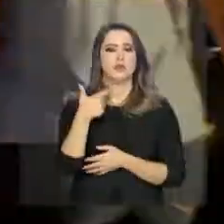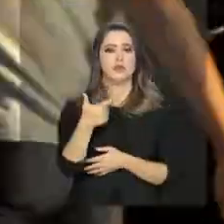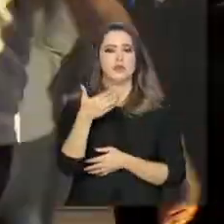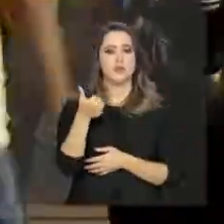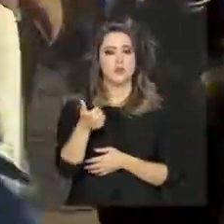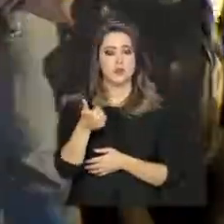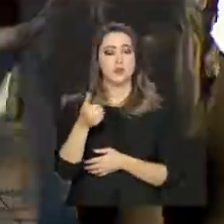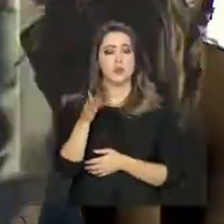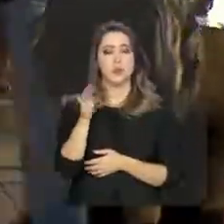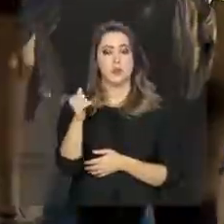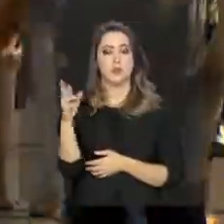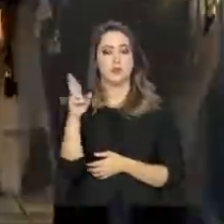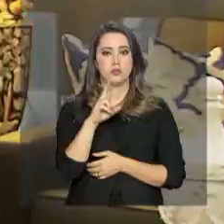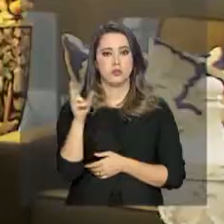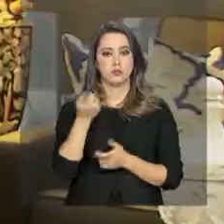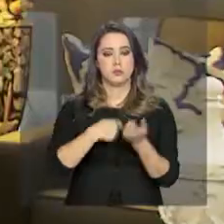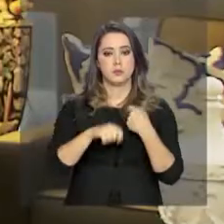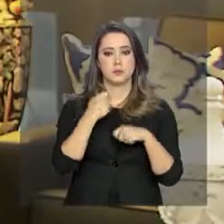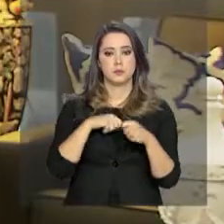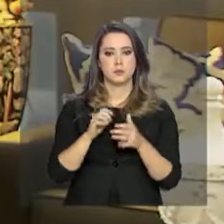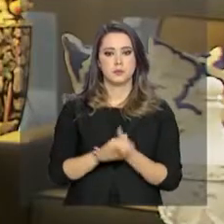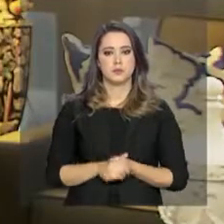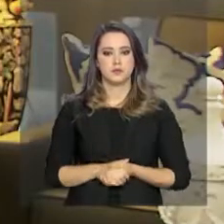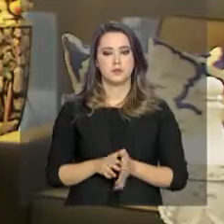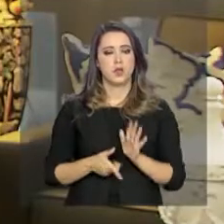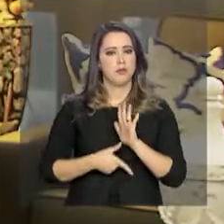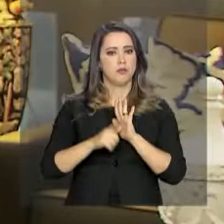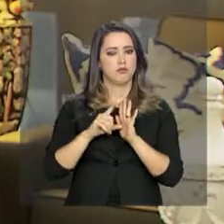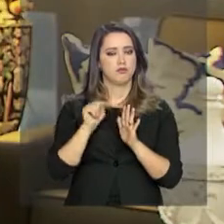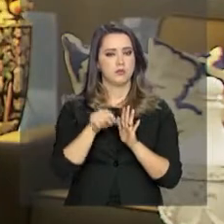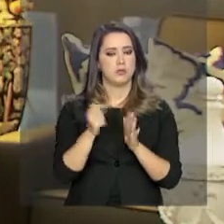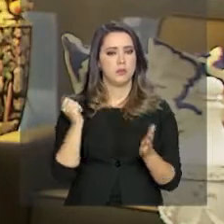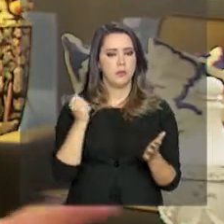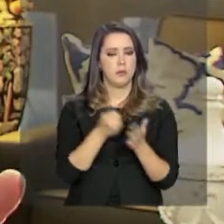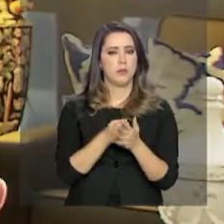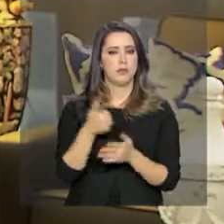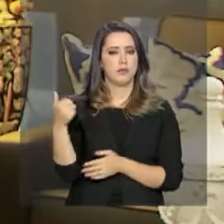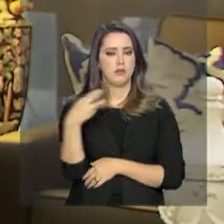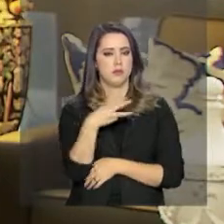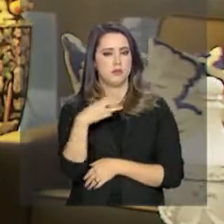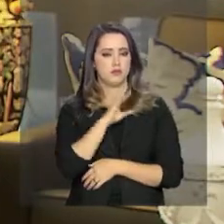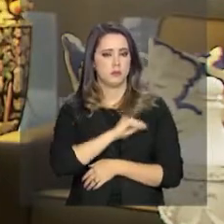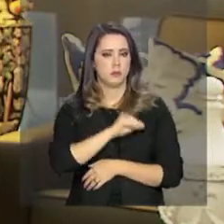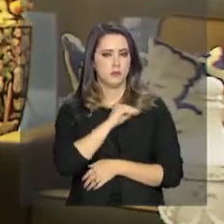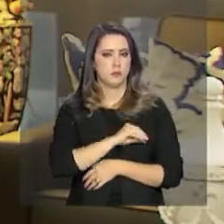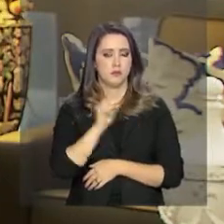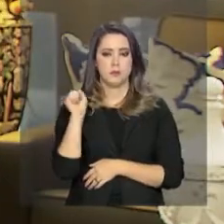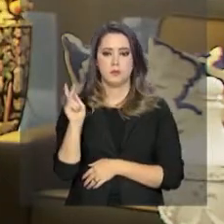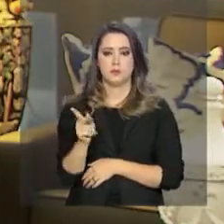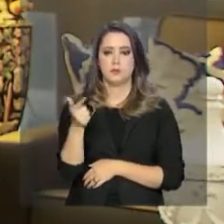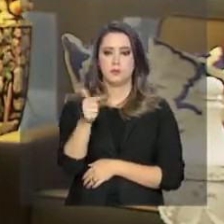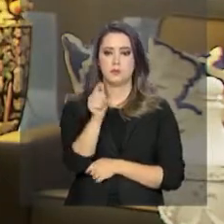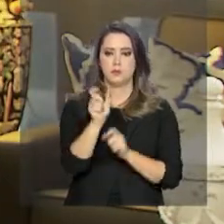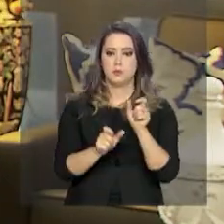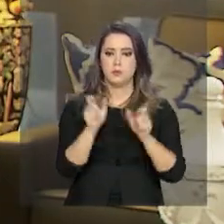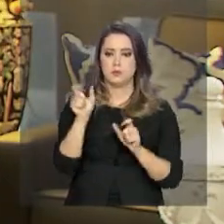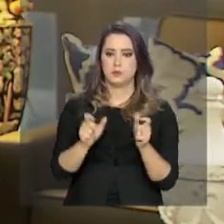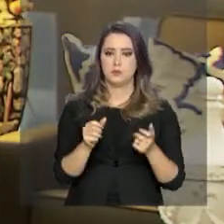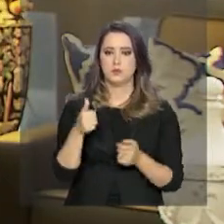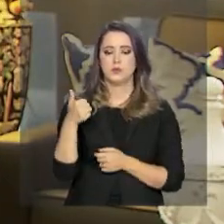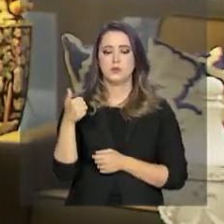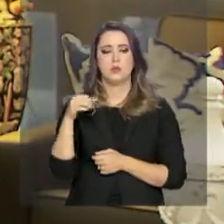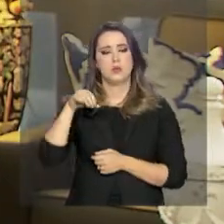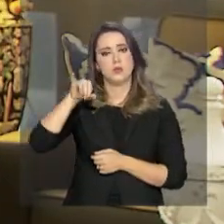bilhões de reais na economia. A antecipação do 13º salário para aposentados e demais beneficiários do